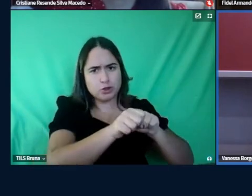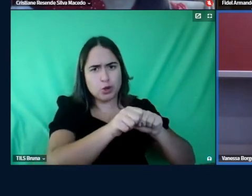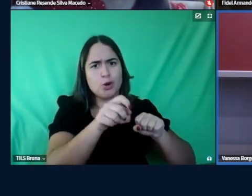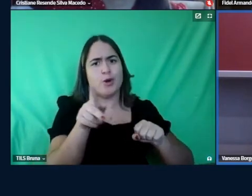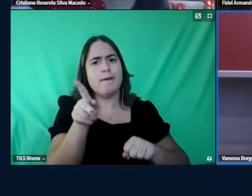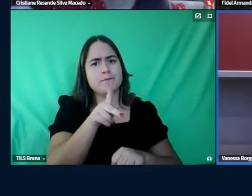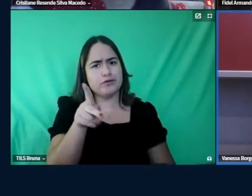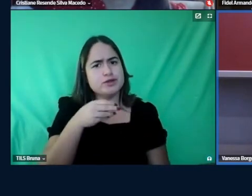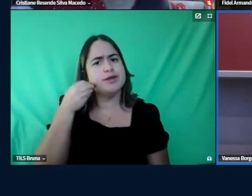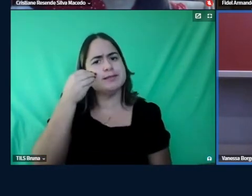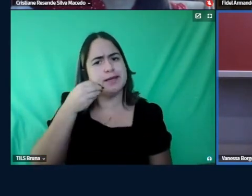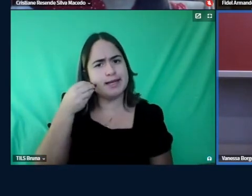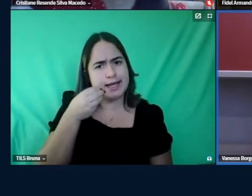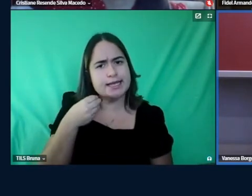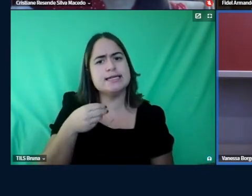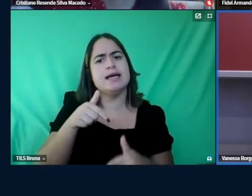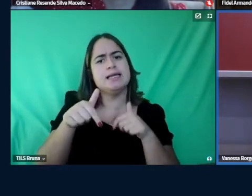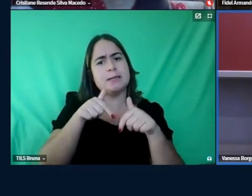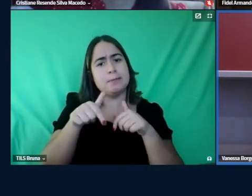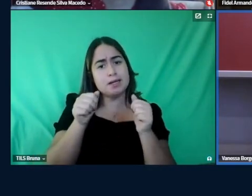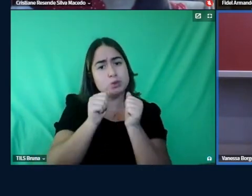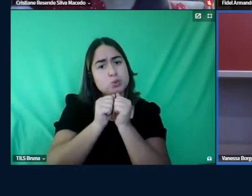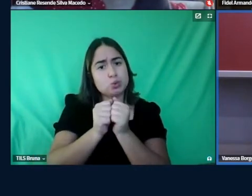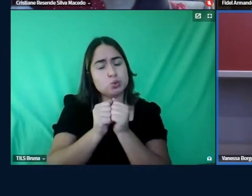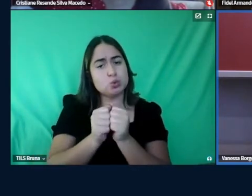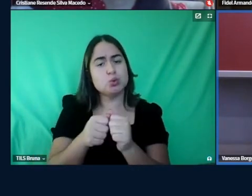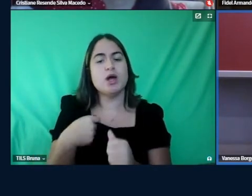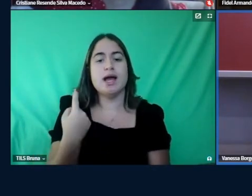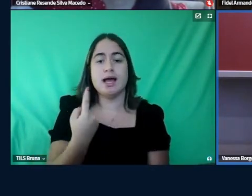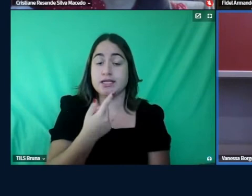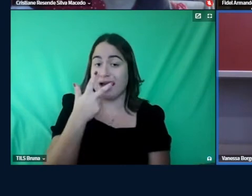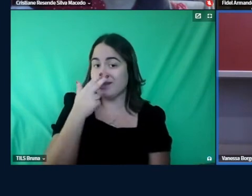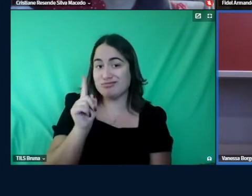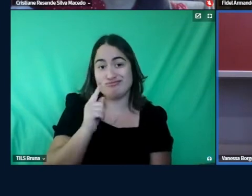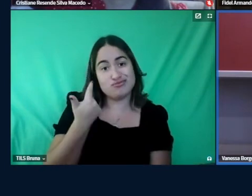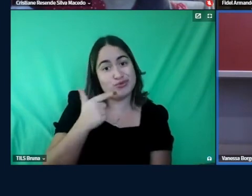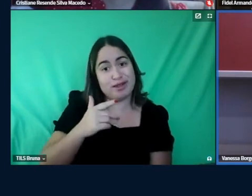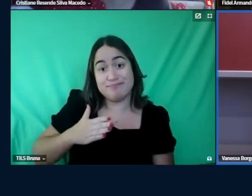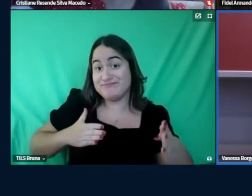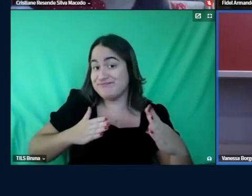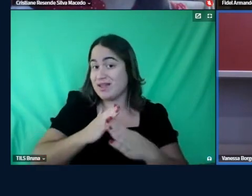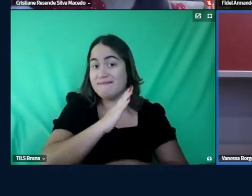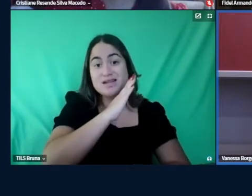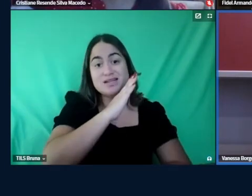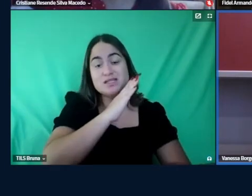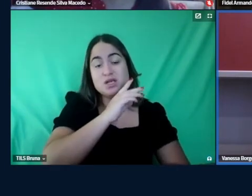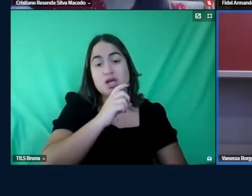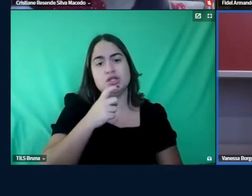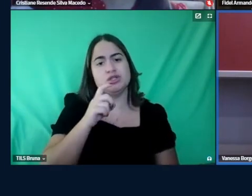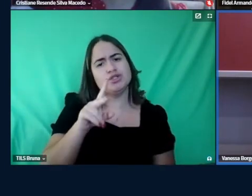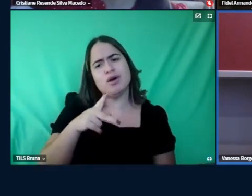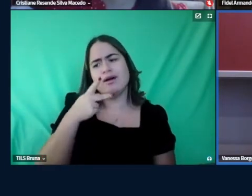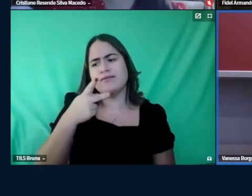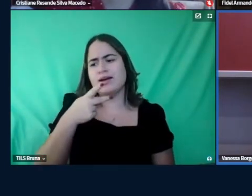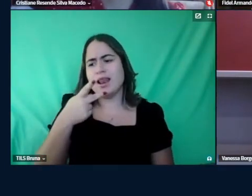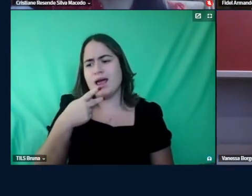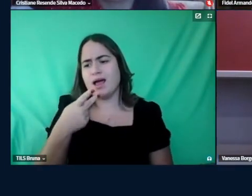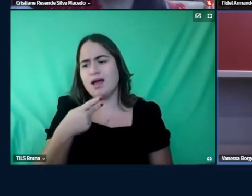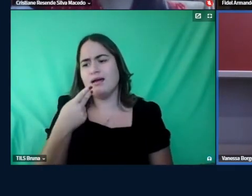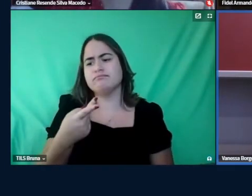trabalhando junto a gente acho que a gente não avança só falar sobre ainda é pouco